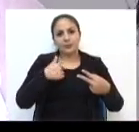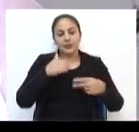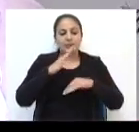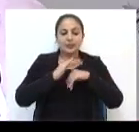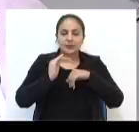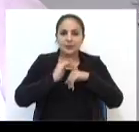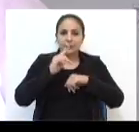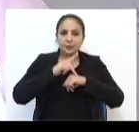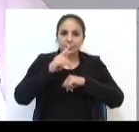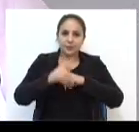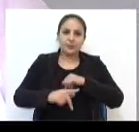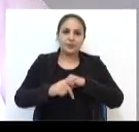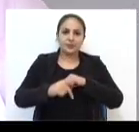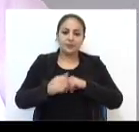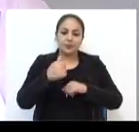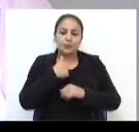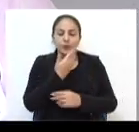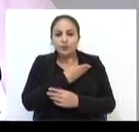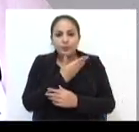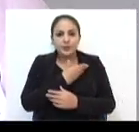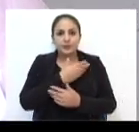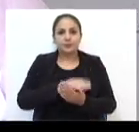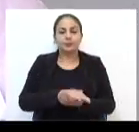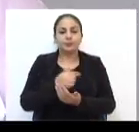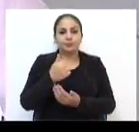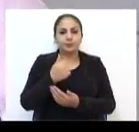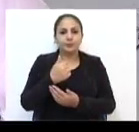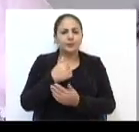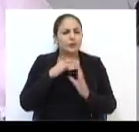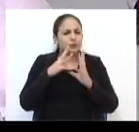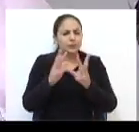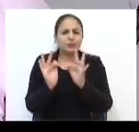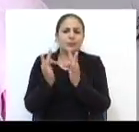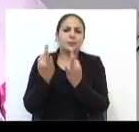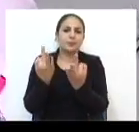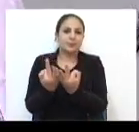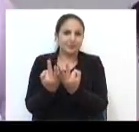querida Passo Fundo, dos meus amigos, dos meus parentes.